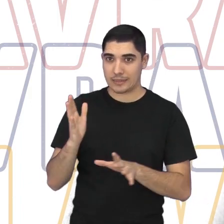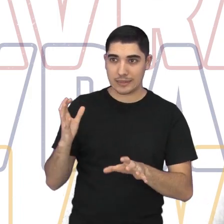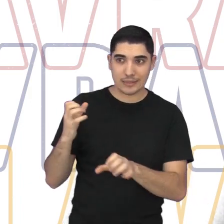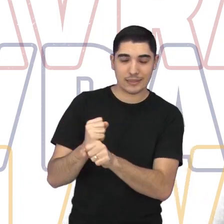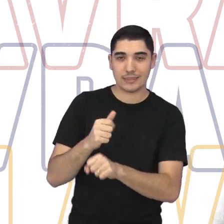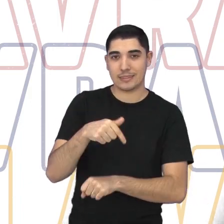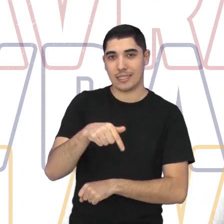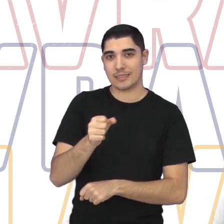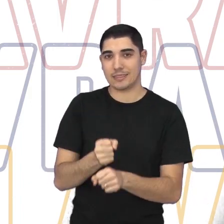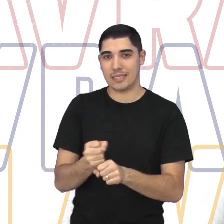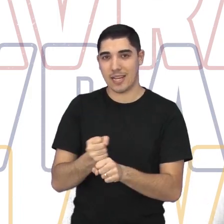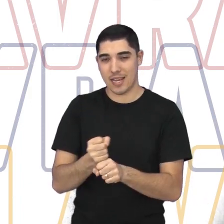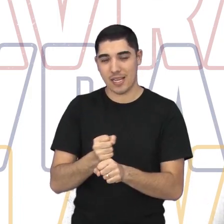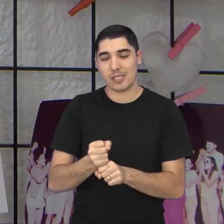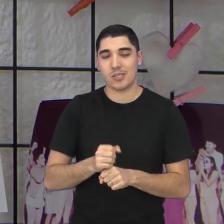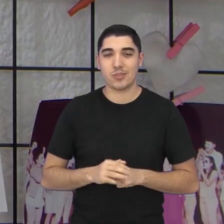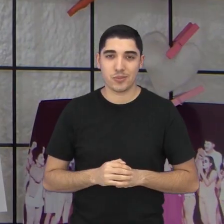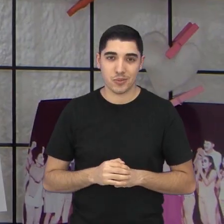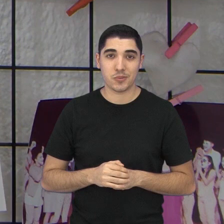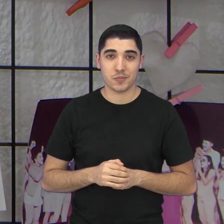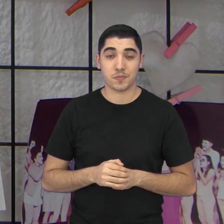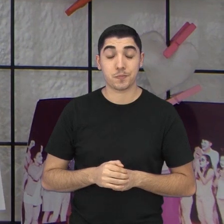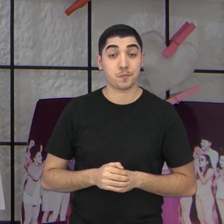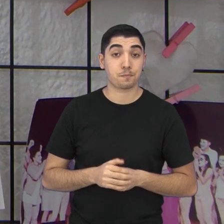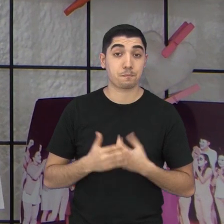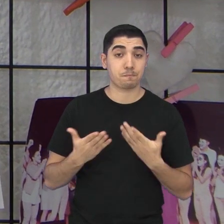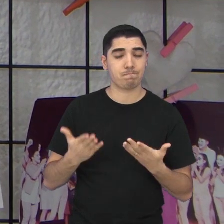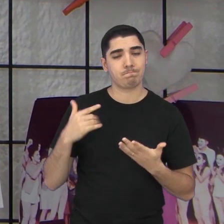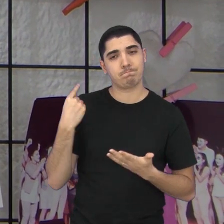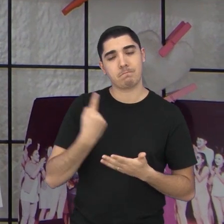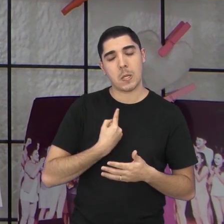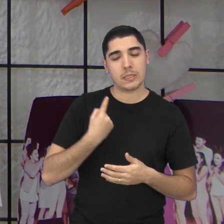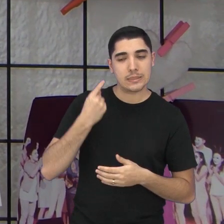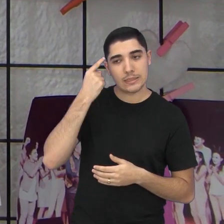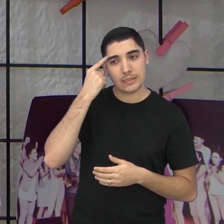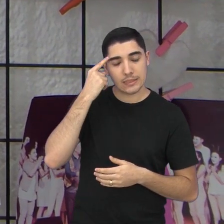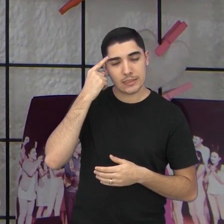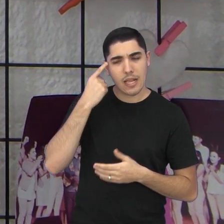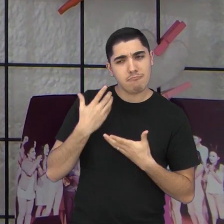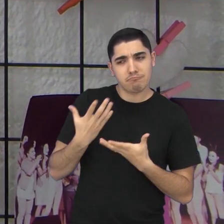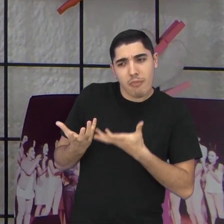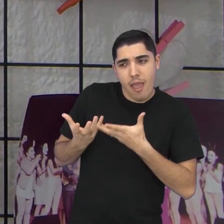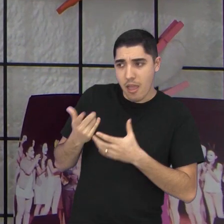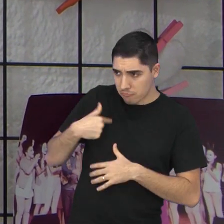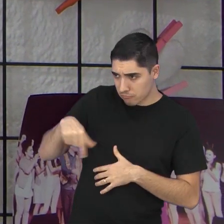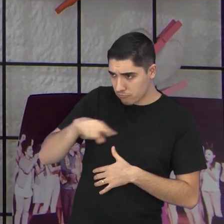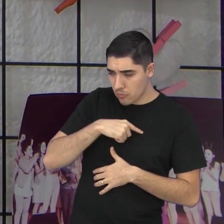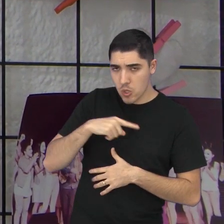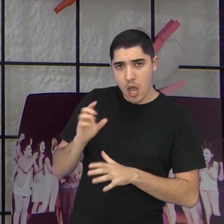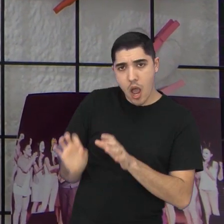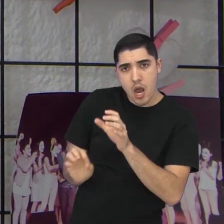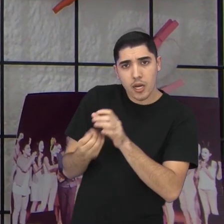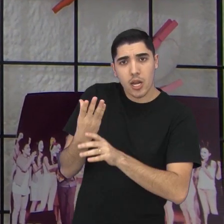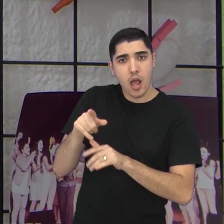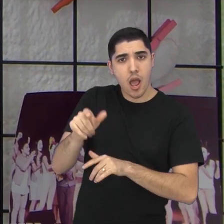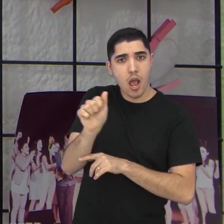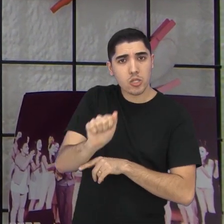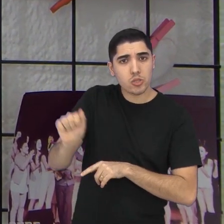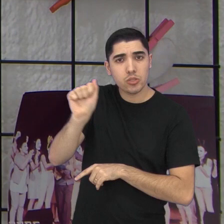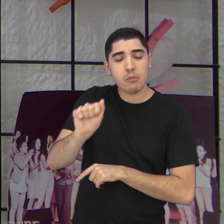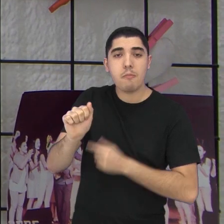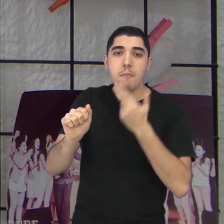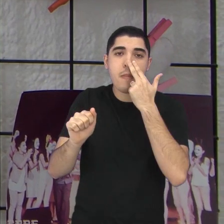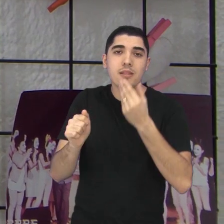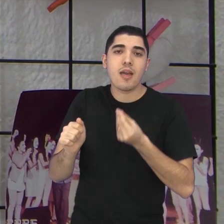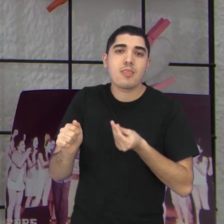e a gente resolveu, né? criar a associação para facilitar um